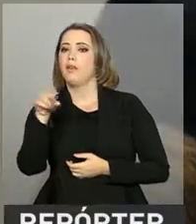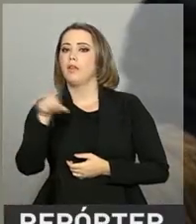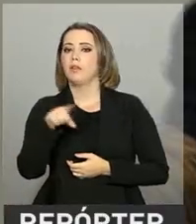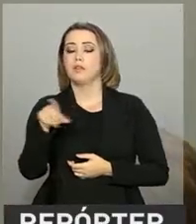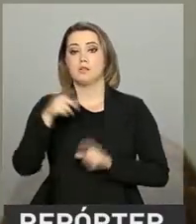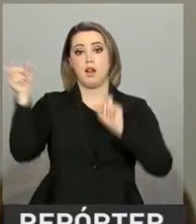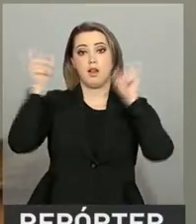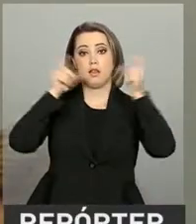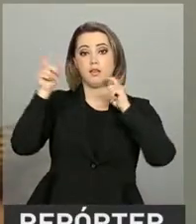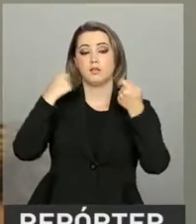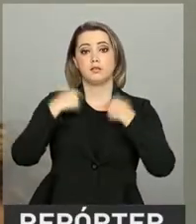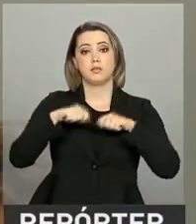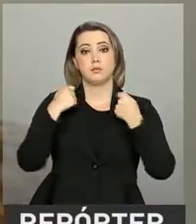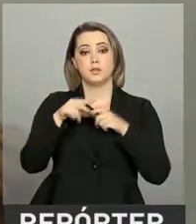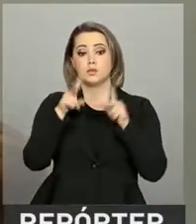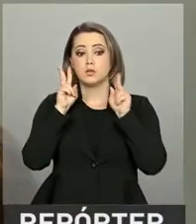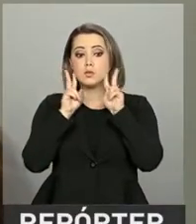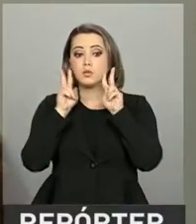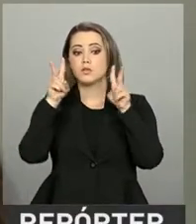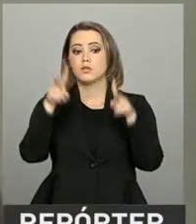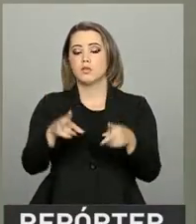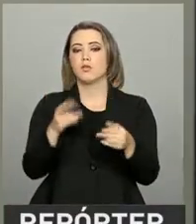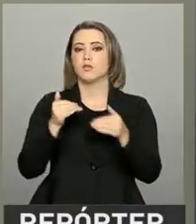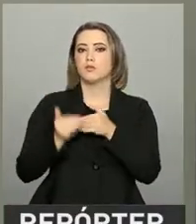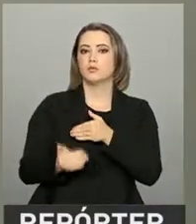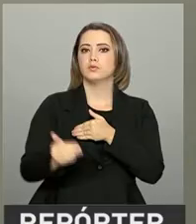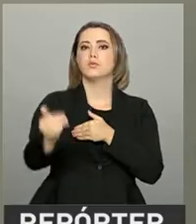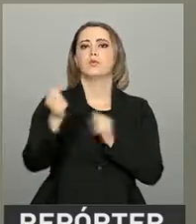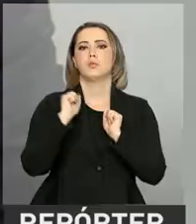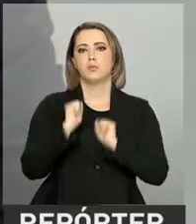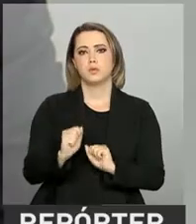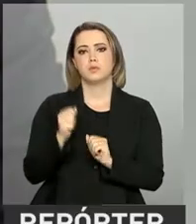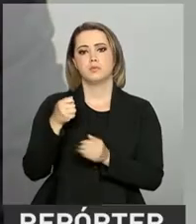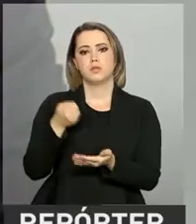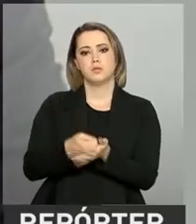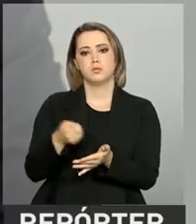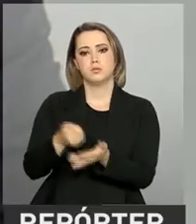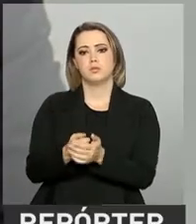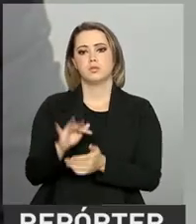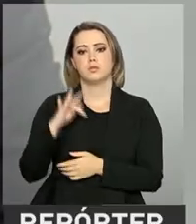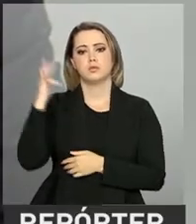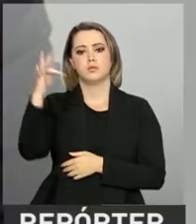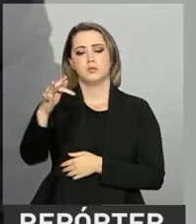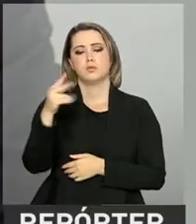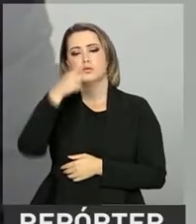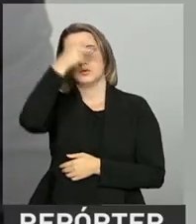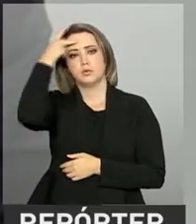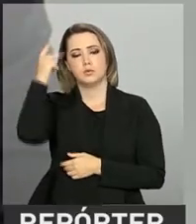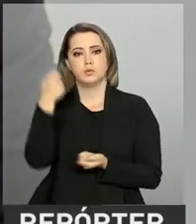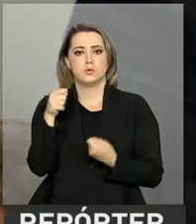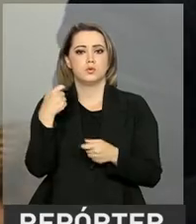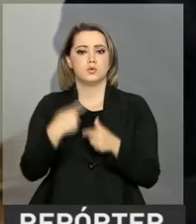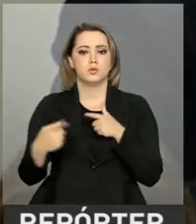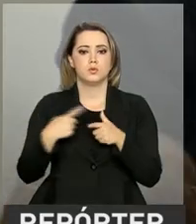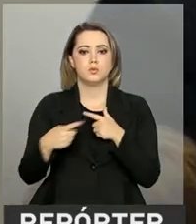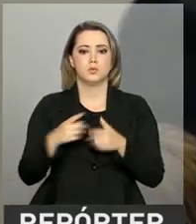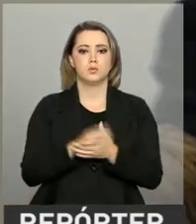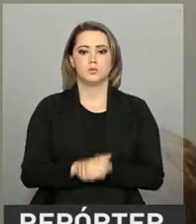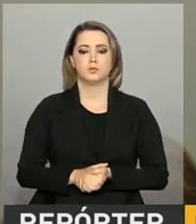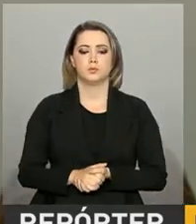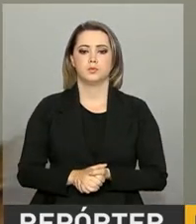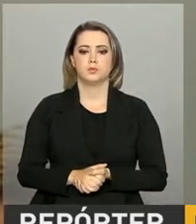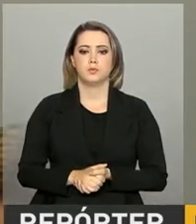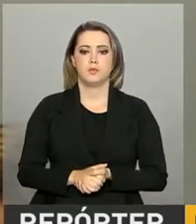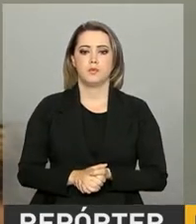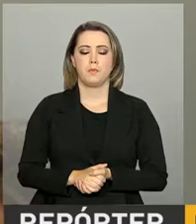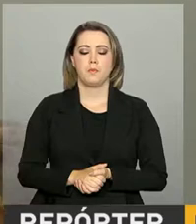sobre a necessidade urgente de se observar a sustentabilidade da Previdência Brasileira para que as gerações futuras não fiquem comprometidas. Se nós não